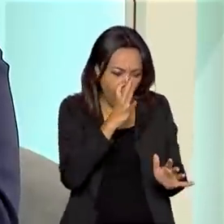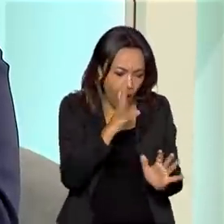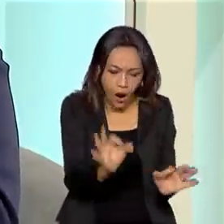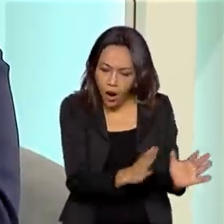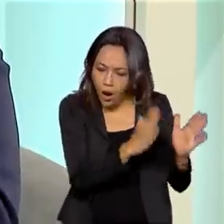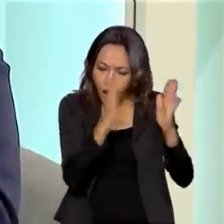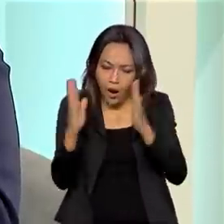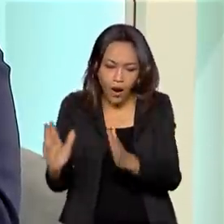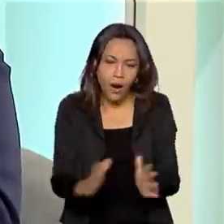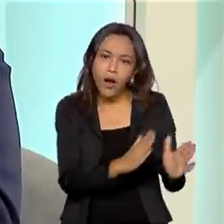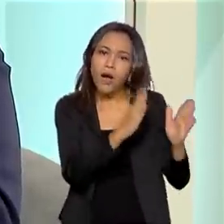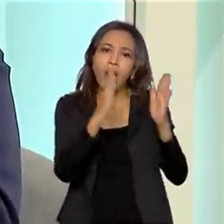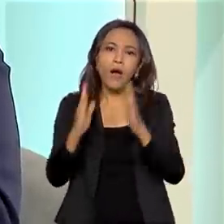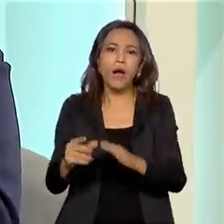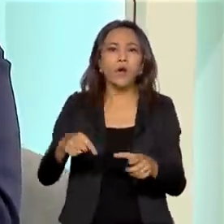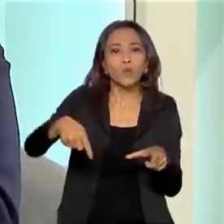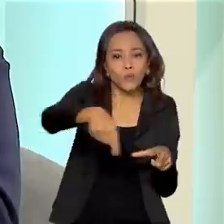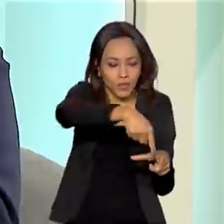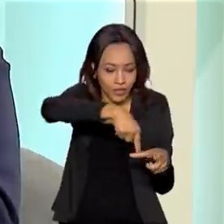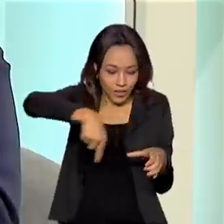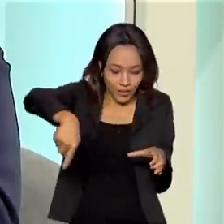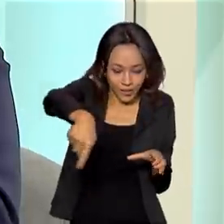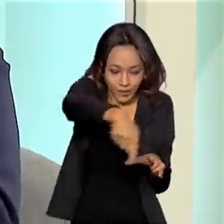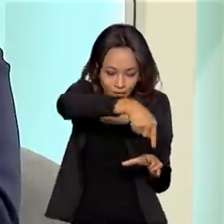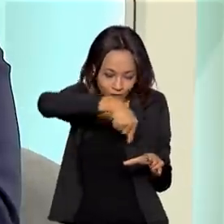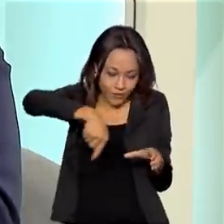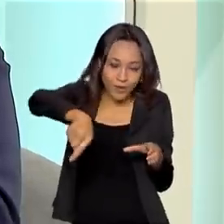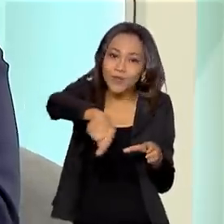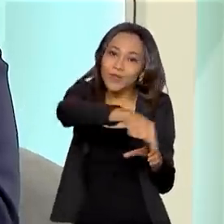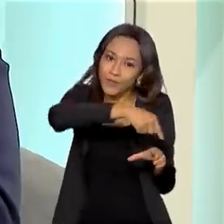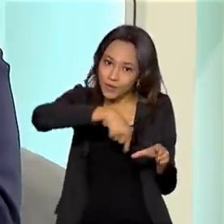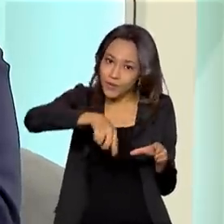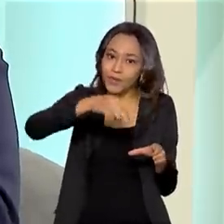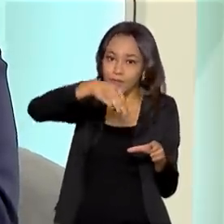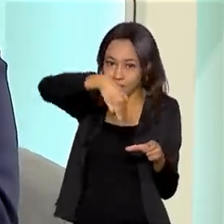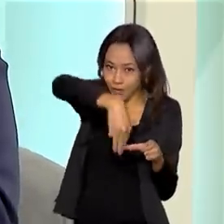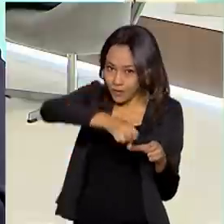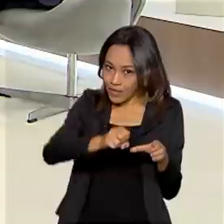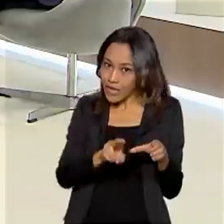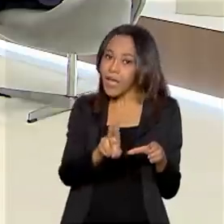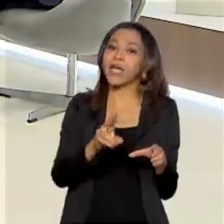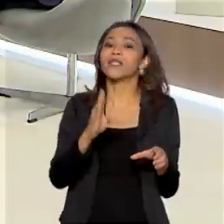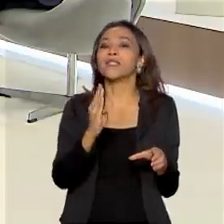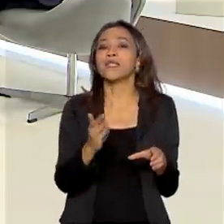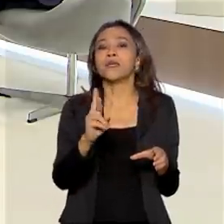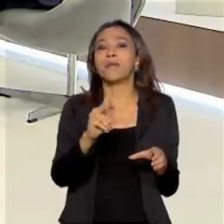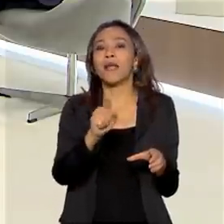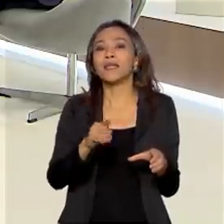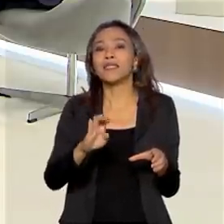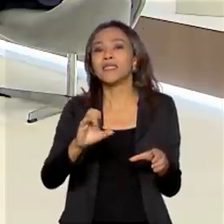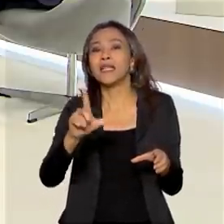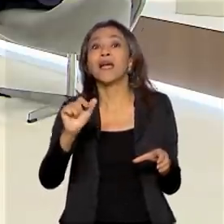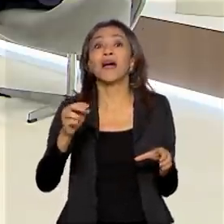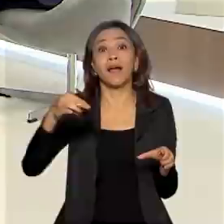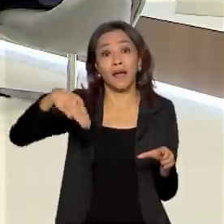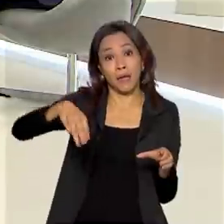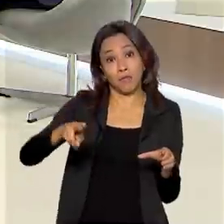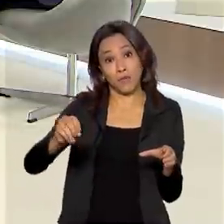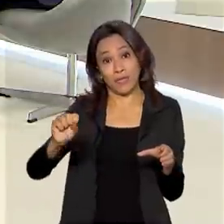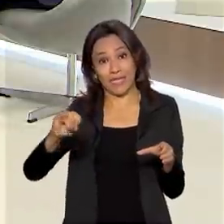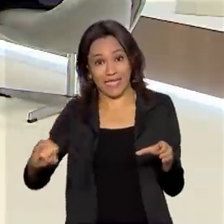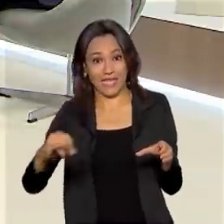disco que foi lançado nos anos 40, que é o Native Brazilian Music. É um disco muito,